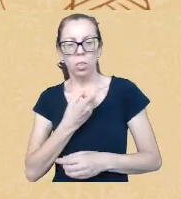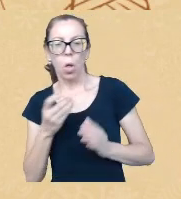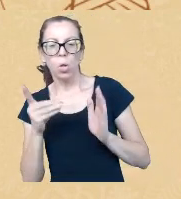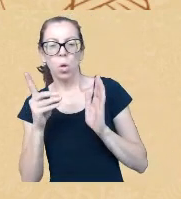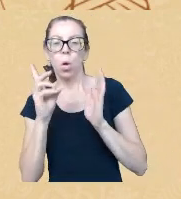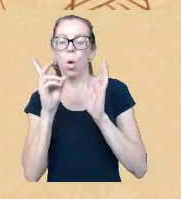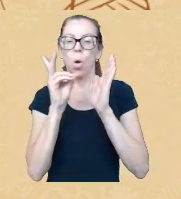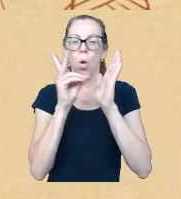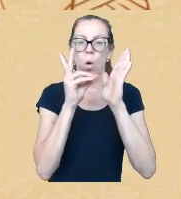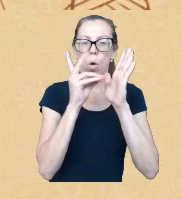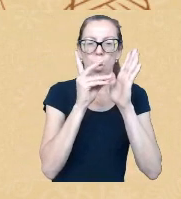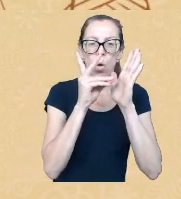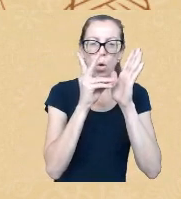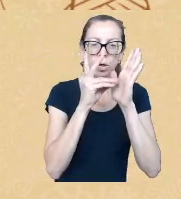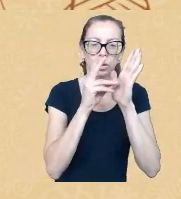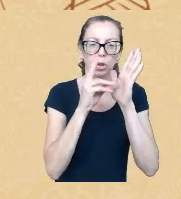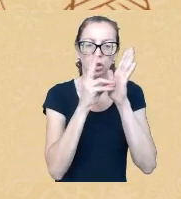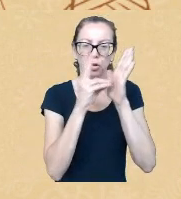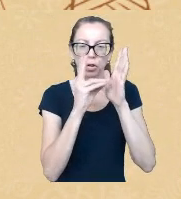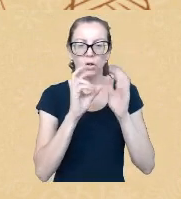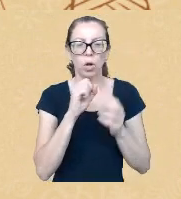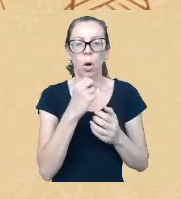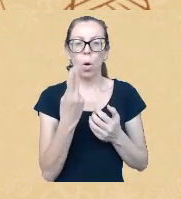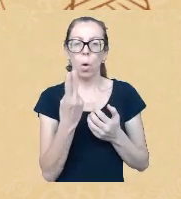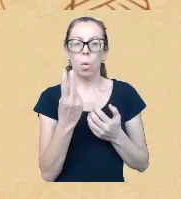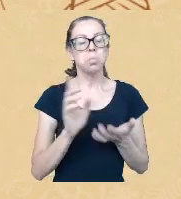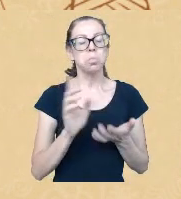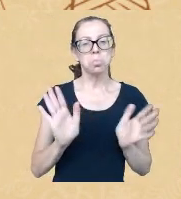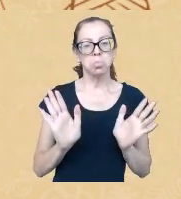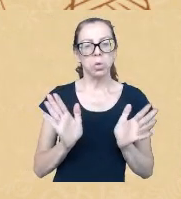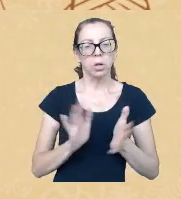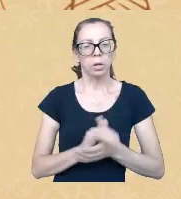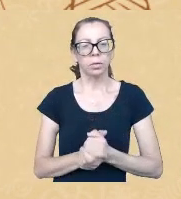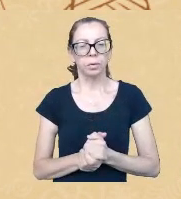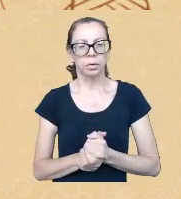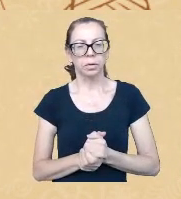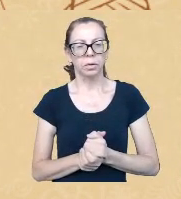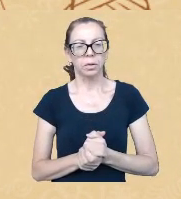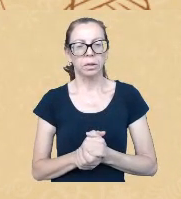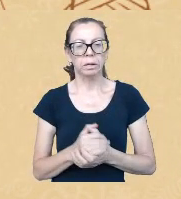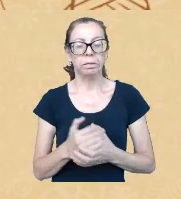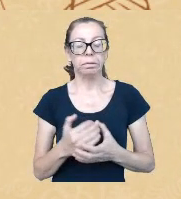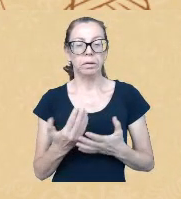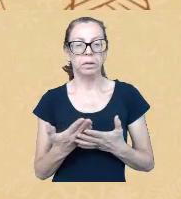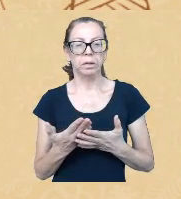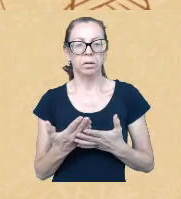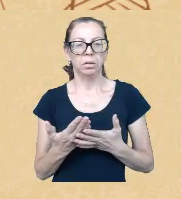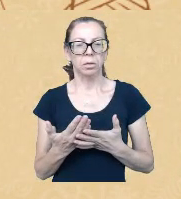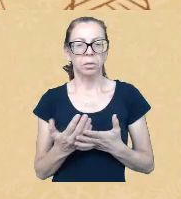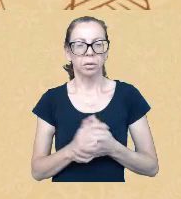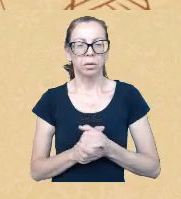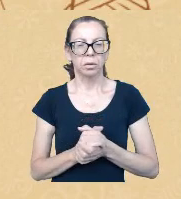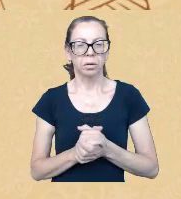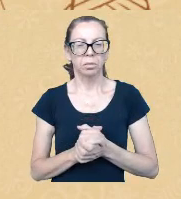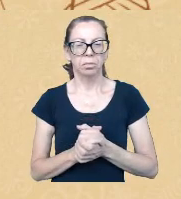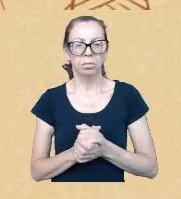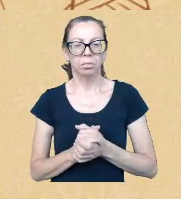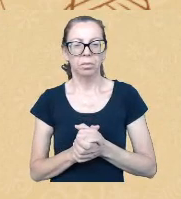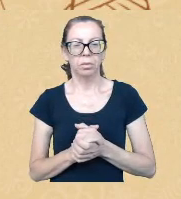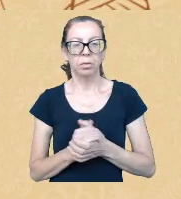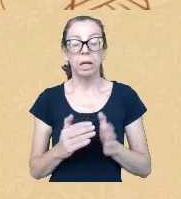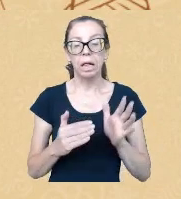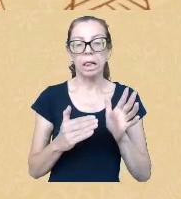quilombo então durante essas décadas dessa hétero dessa hétero identificação